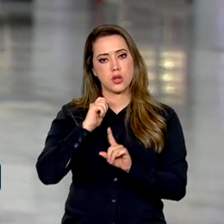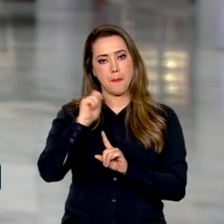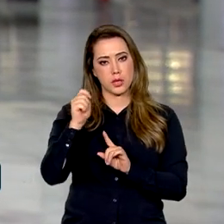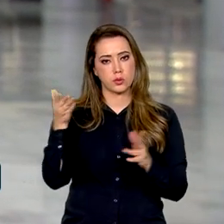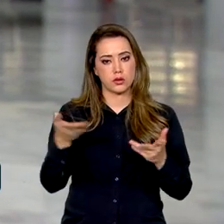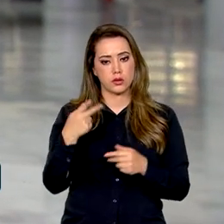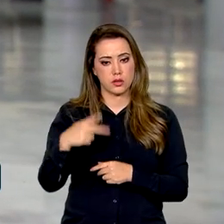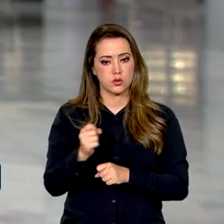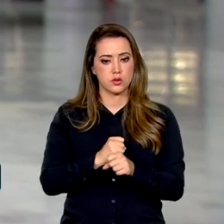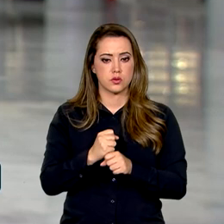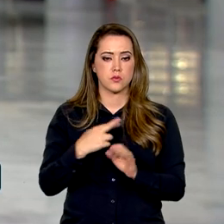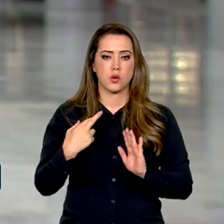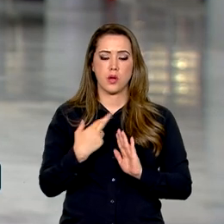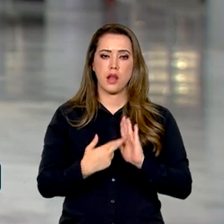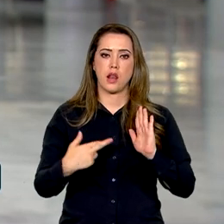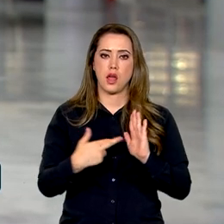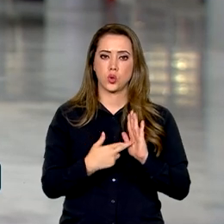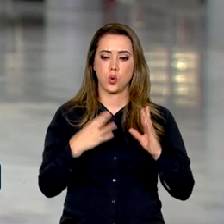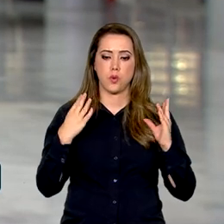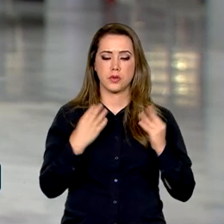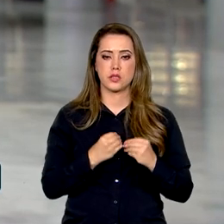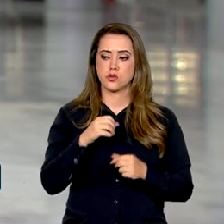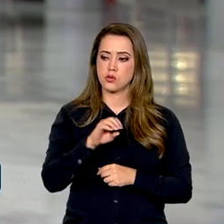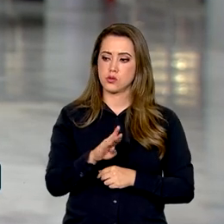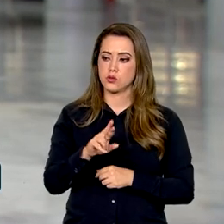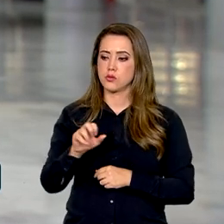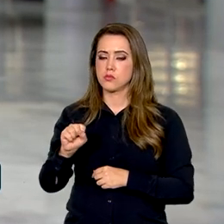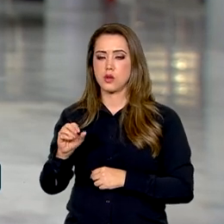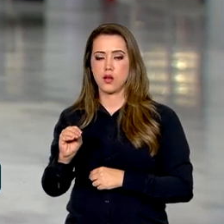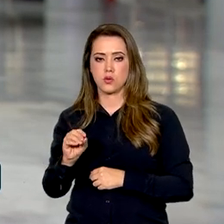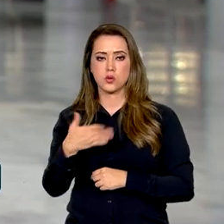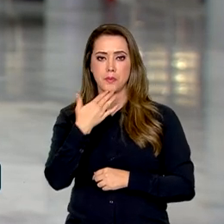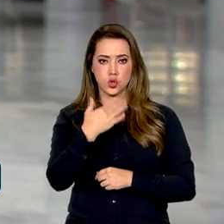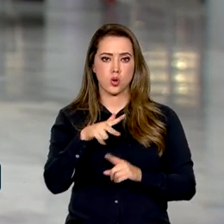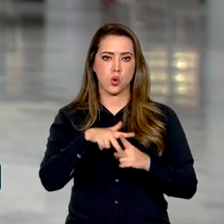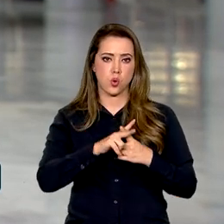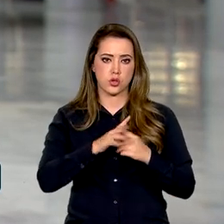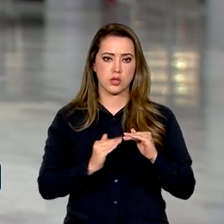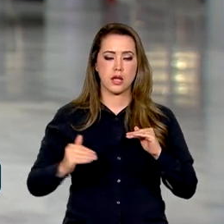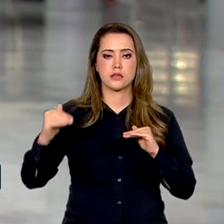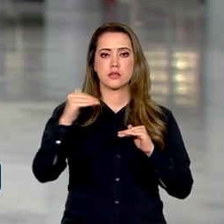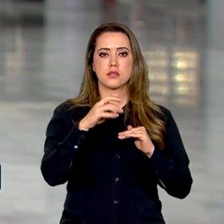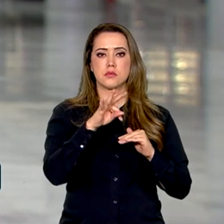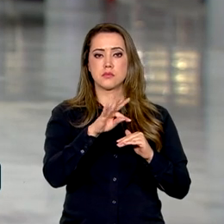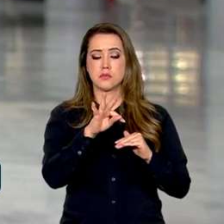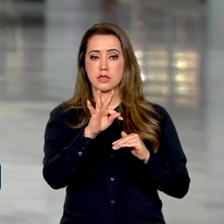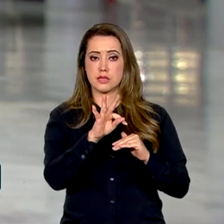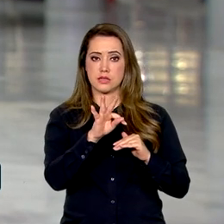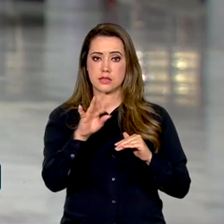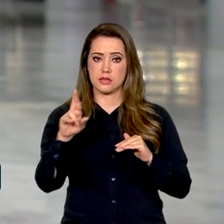O relator da matéria, o ministro Barroso, votou na época pela correção do FGTS acima da taxa referencial,